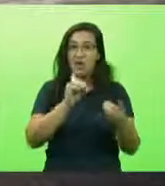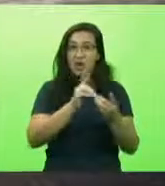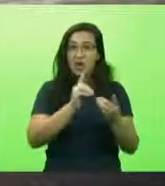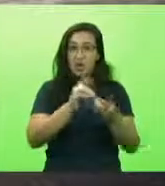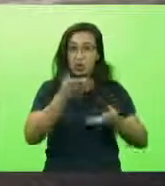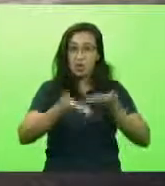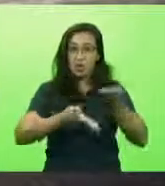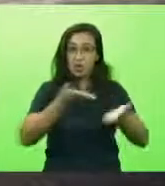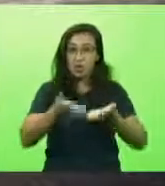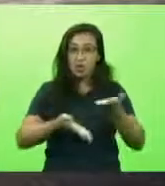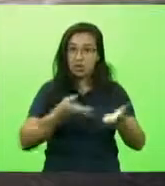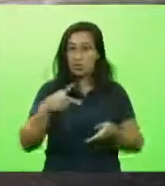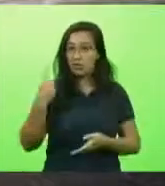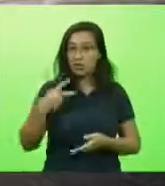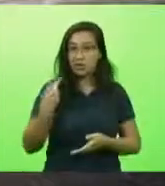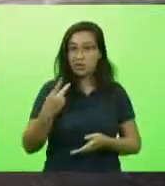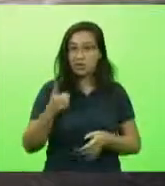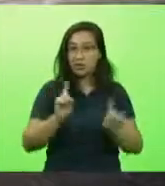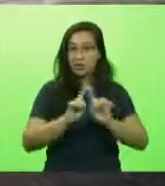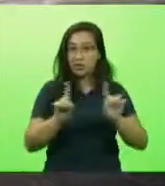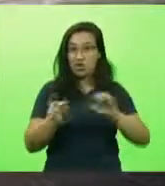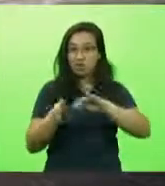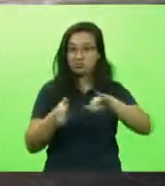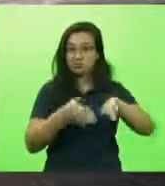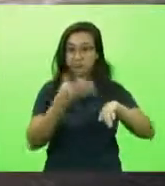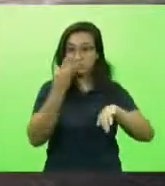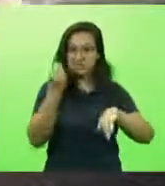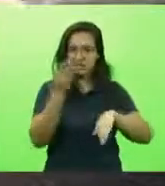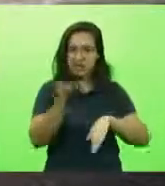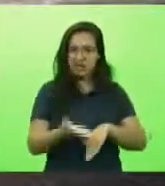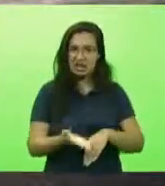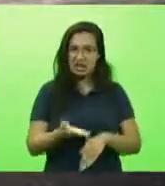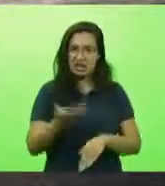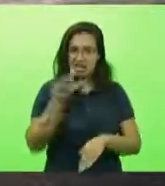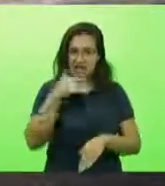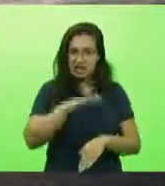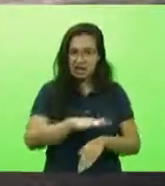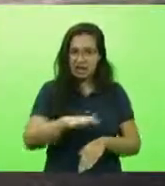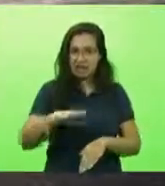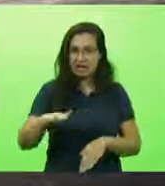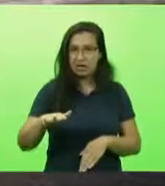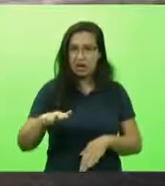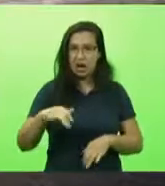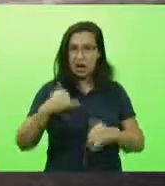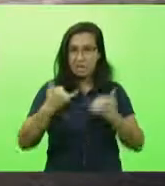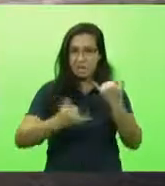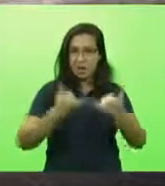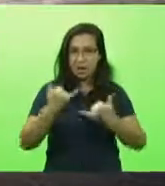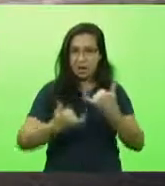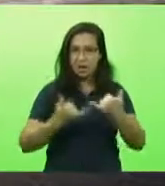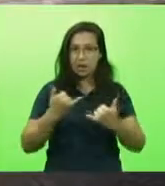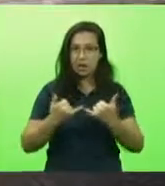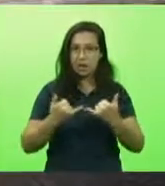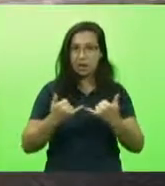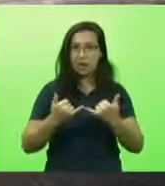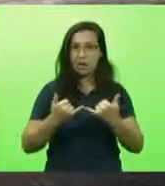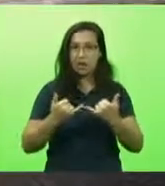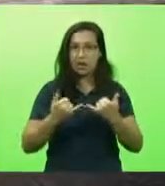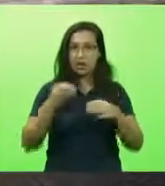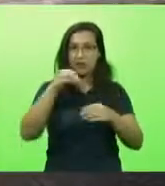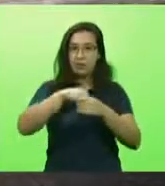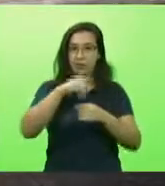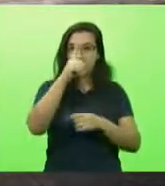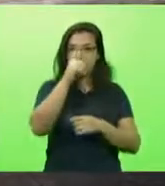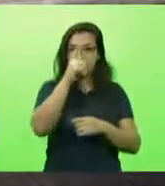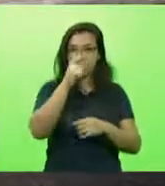crianças, da saúde das crianças. Eu quero entender isso, fazer brincadeira no hospital infantil, eu não vou aceitar. Essa